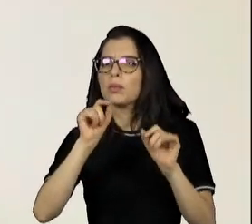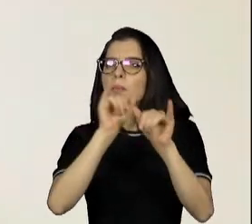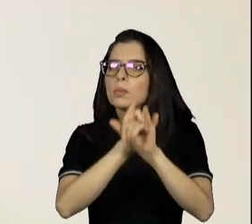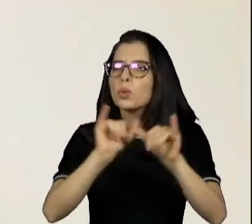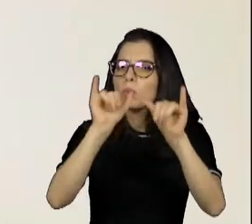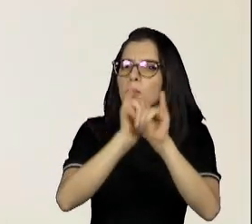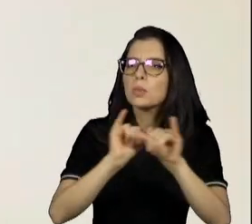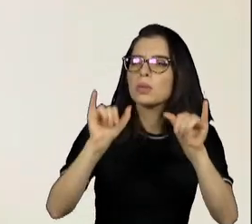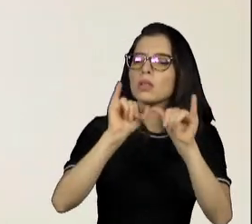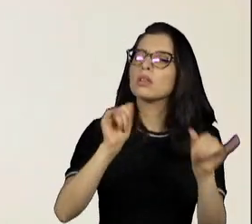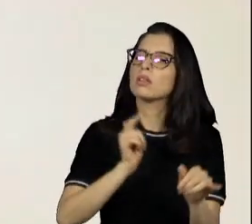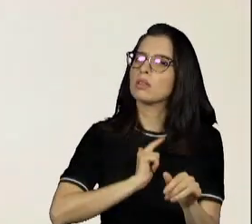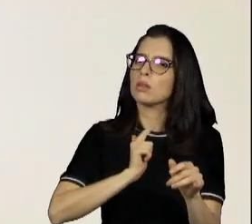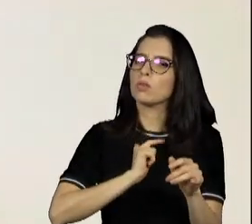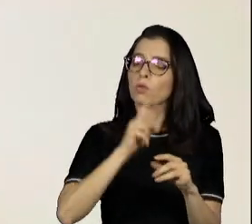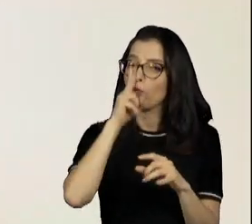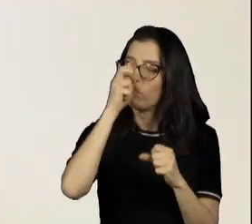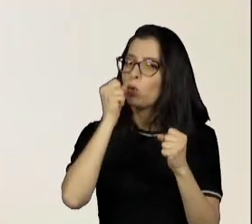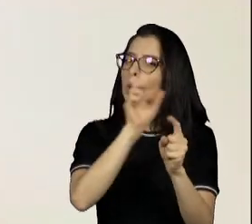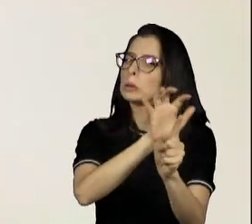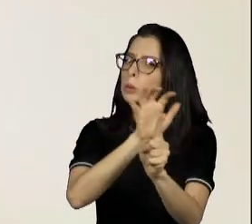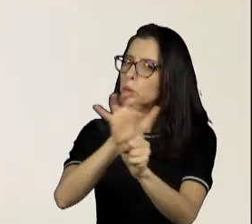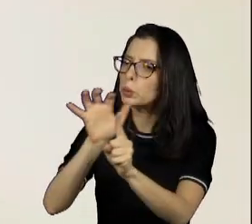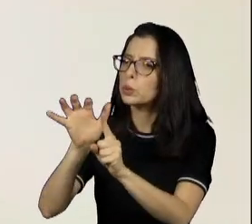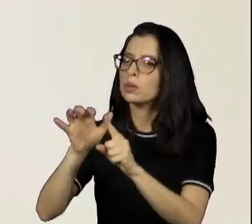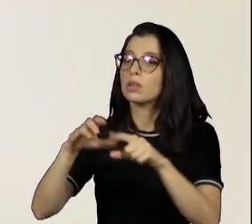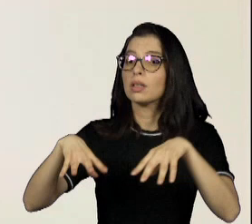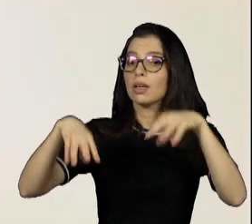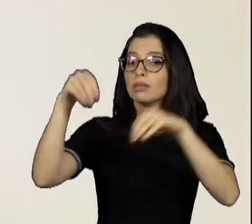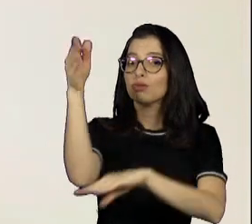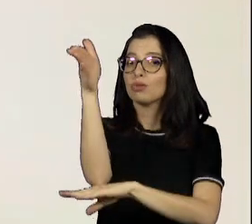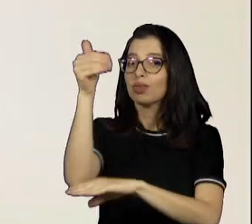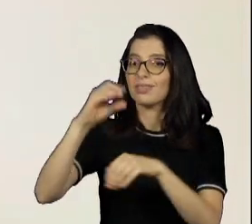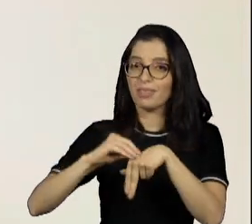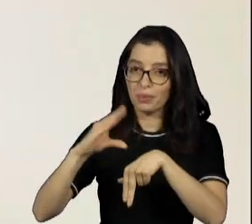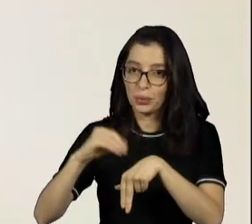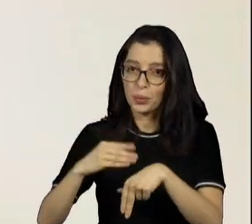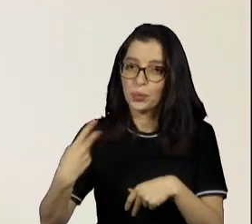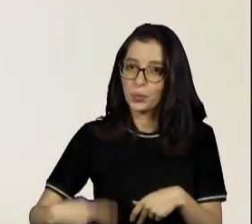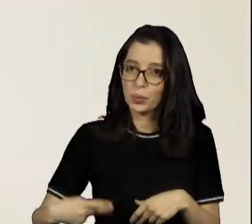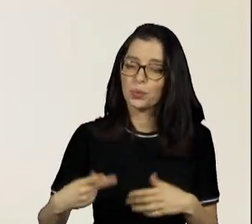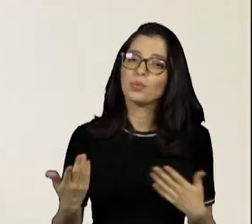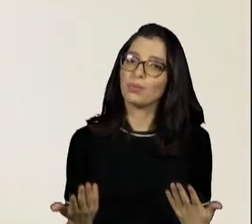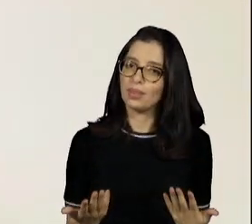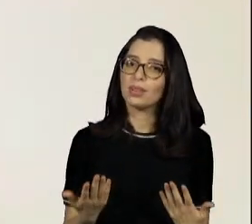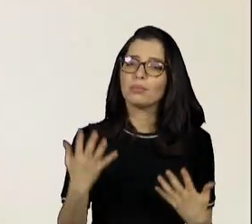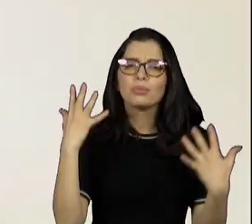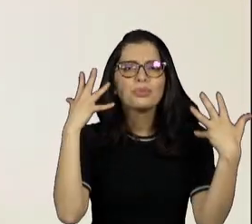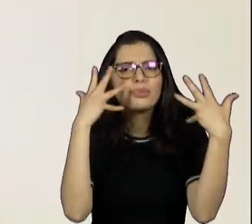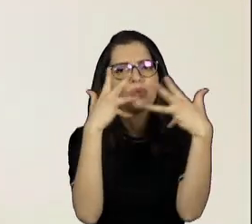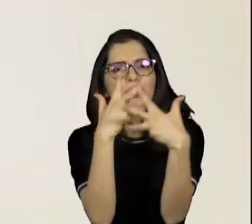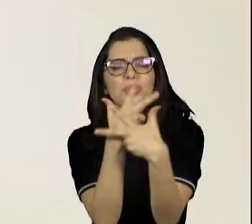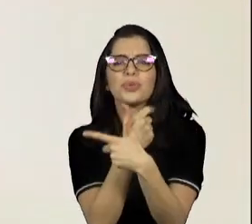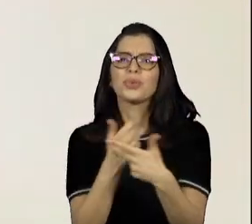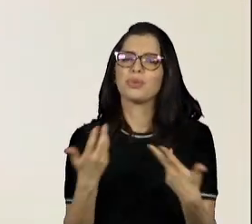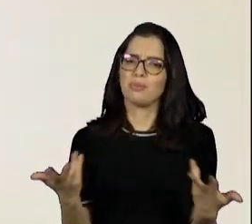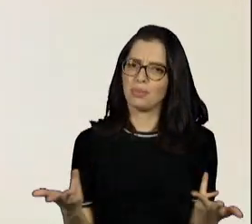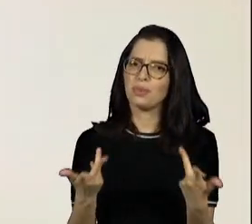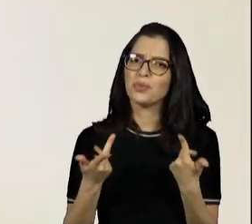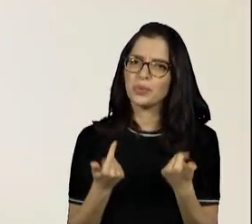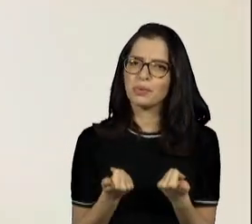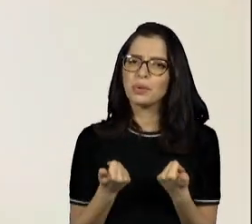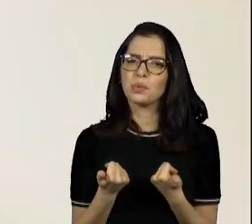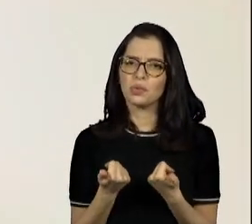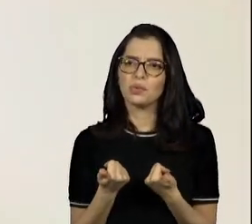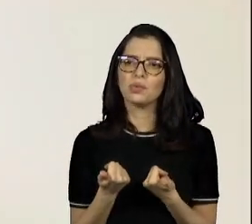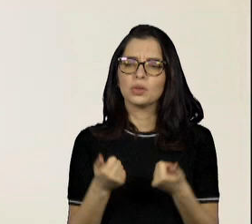força muito grande, como Castelo Rá-Tim-Bum, que foi muito educativo, muito bonito, muito lúdico, e sem dúvida nenhuma, o